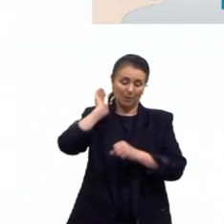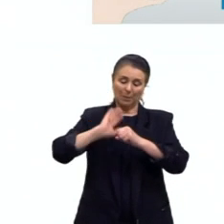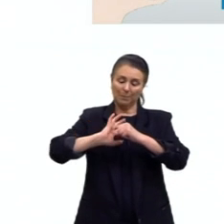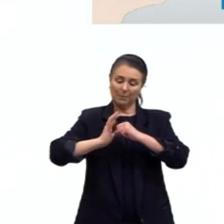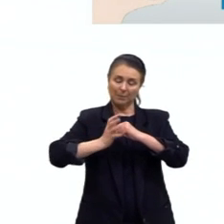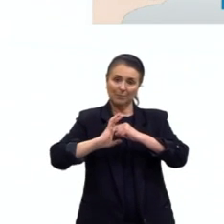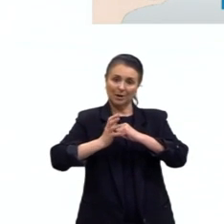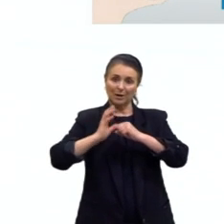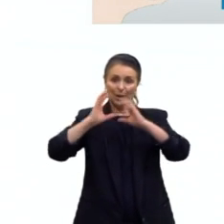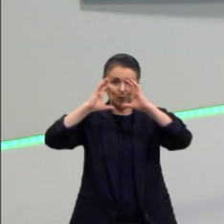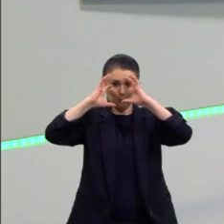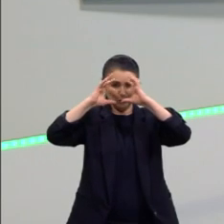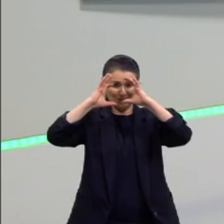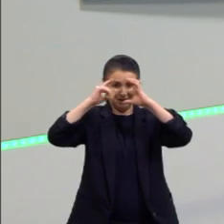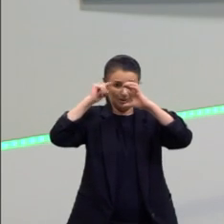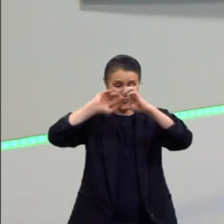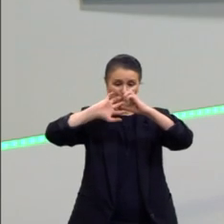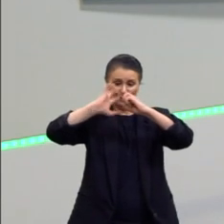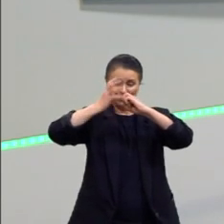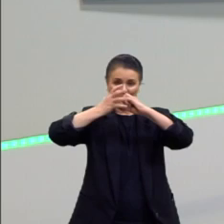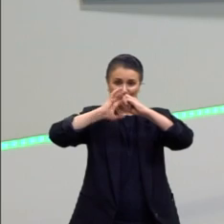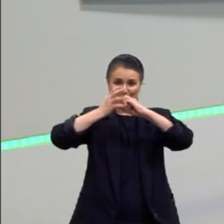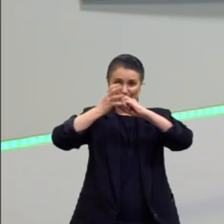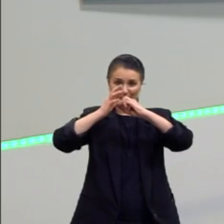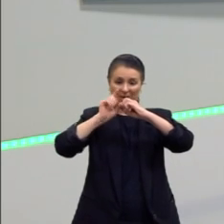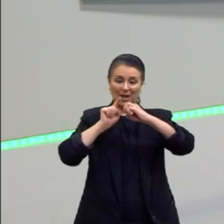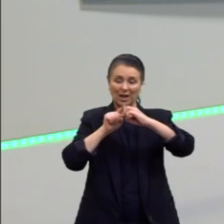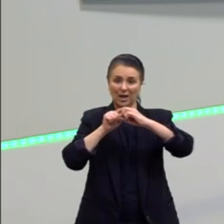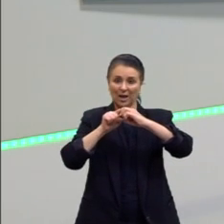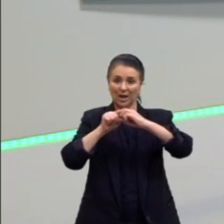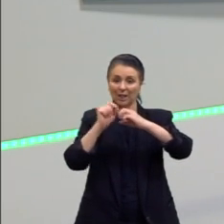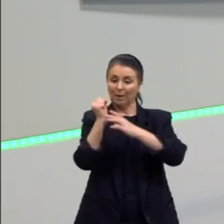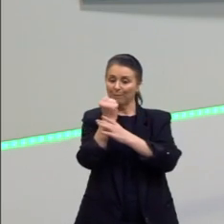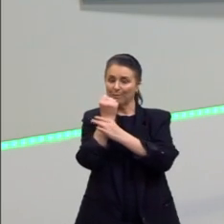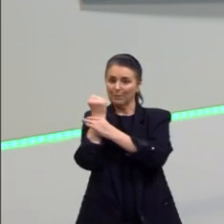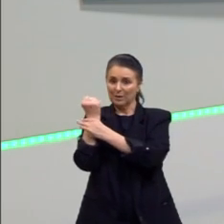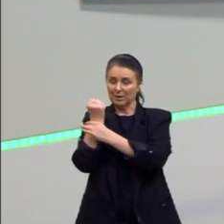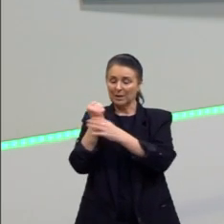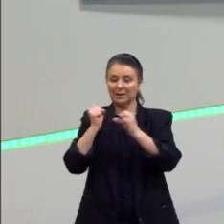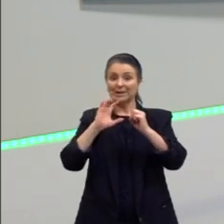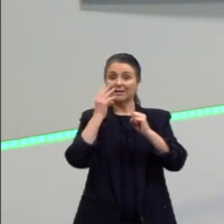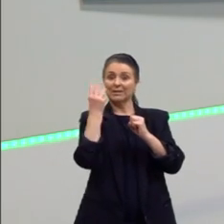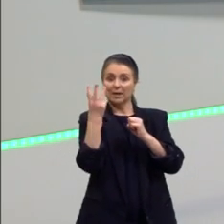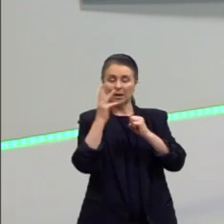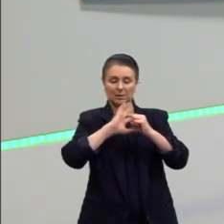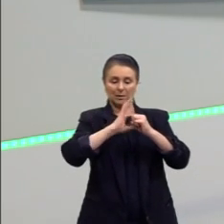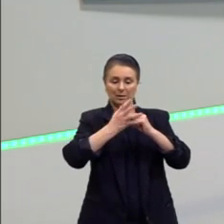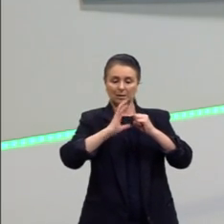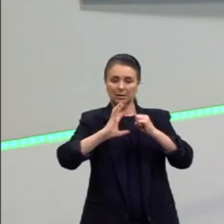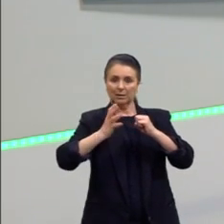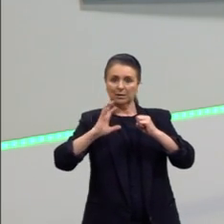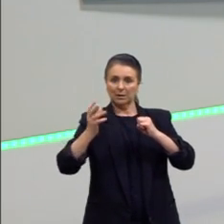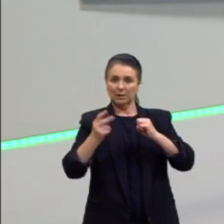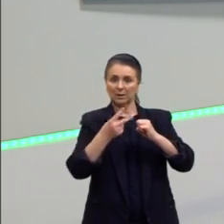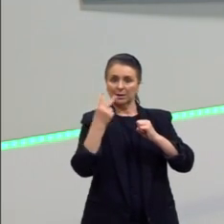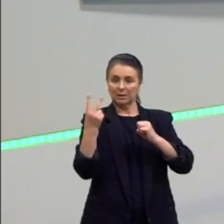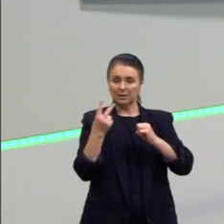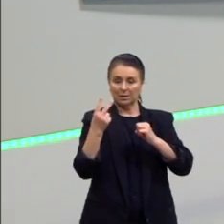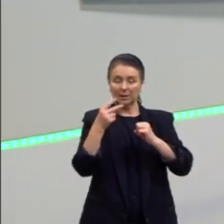vai proteger o cérebro. Essa membrana, a meningite, consiste em três membranas. A duramater, a